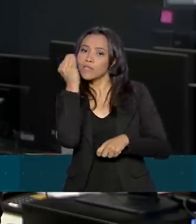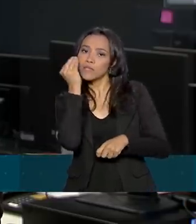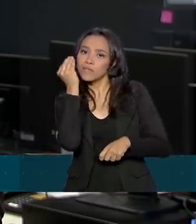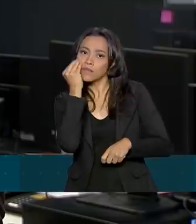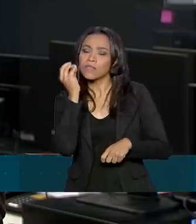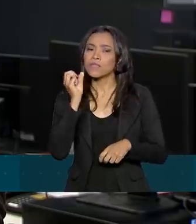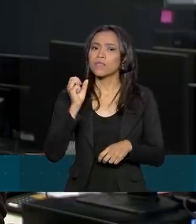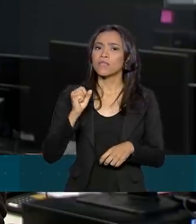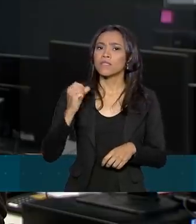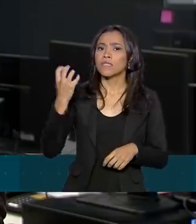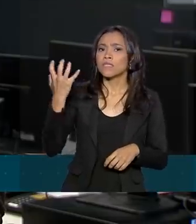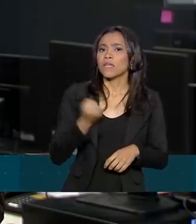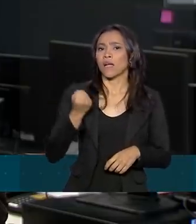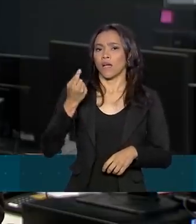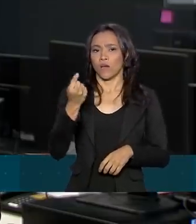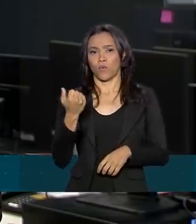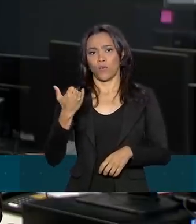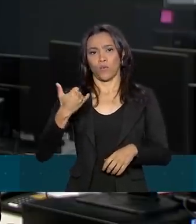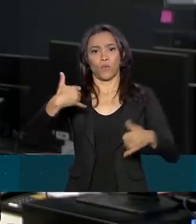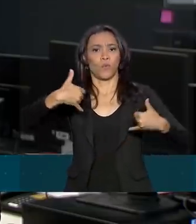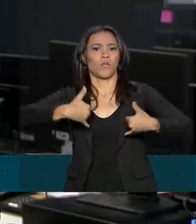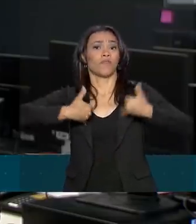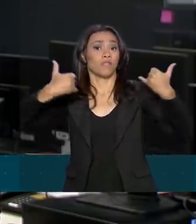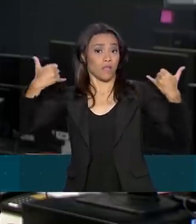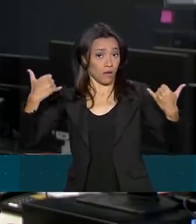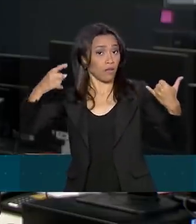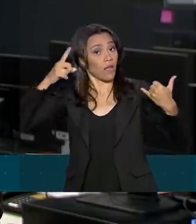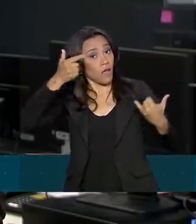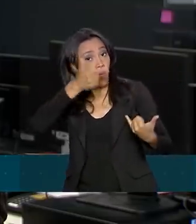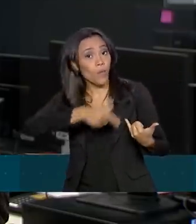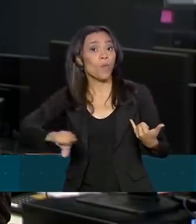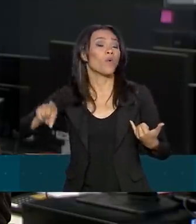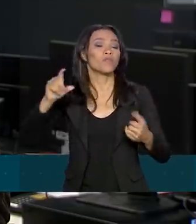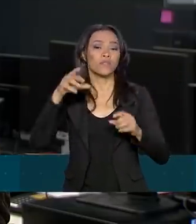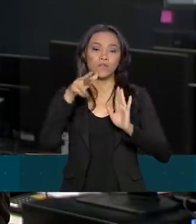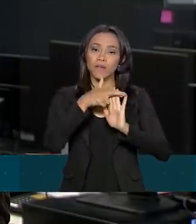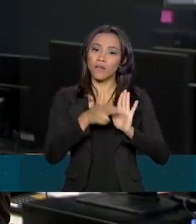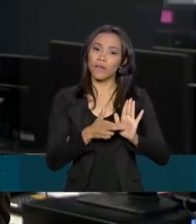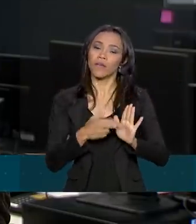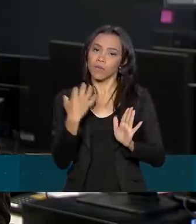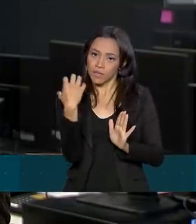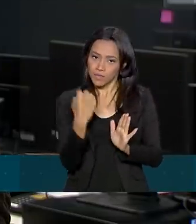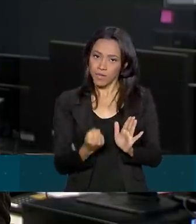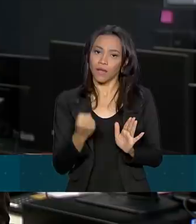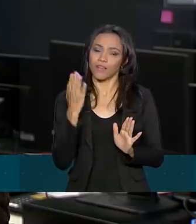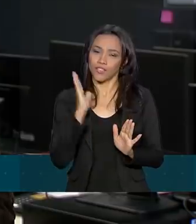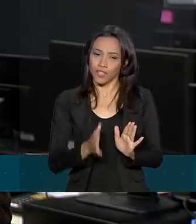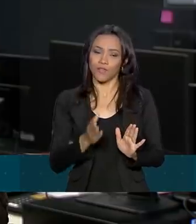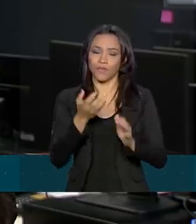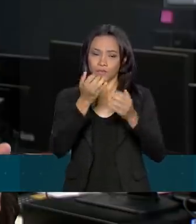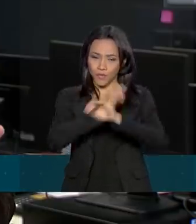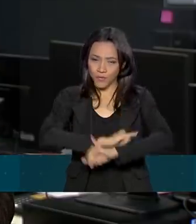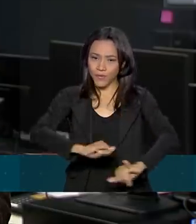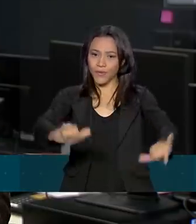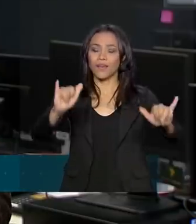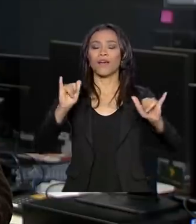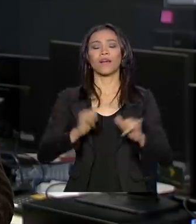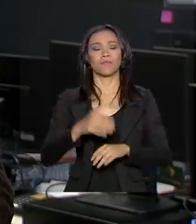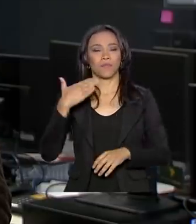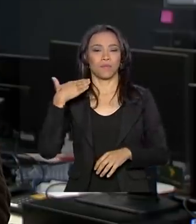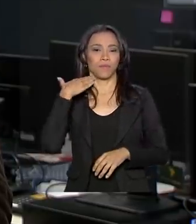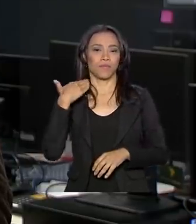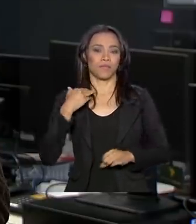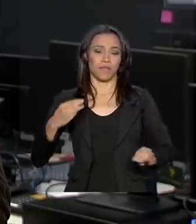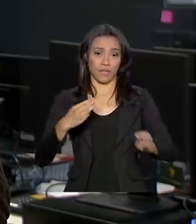sobre o saque aniversário, uma outra possibilidade de retirada do FGTS, que foi implantado pela Caixa no começo desse mês.